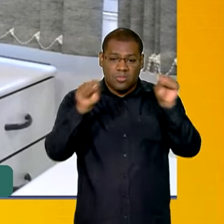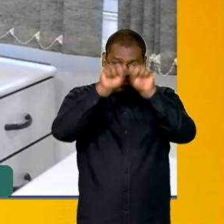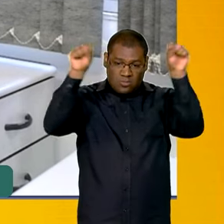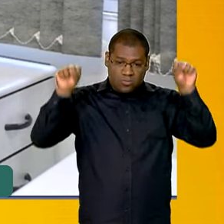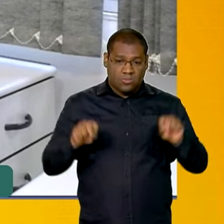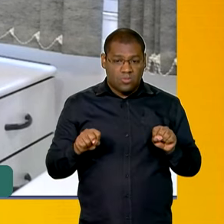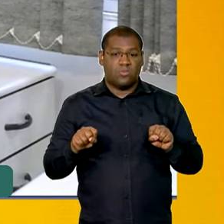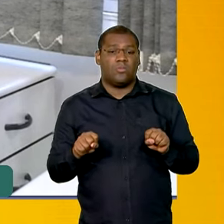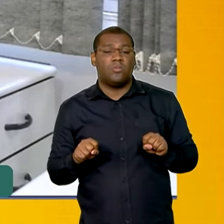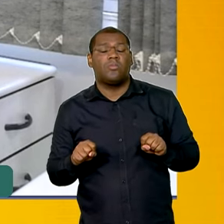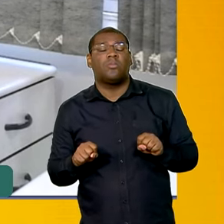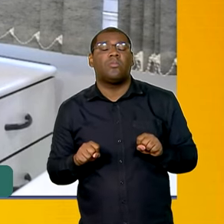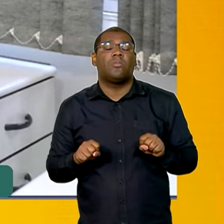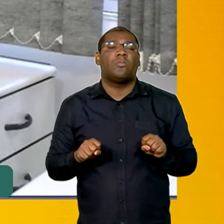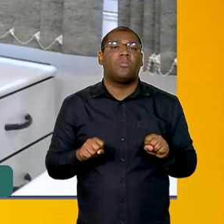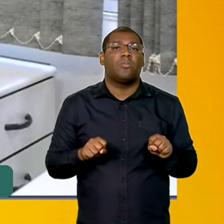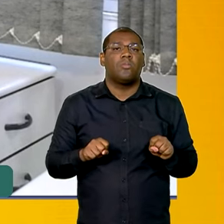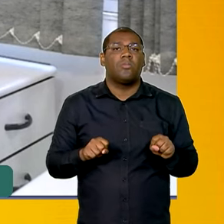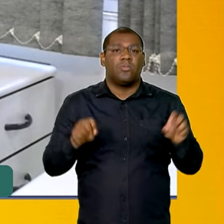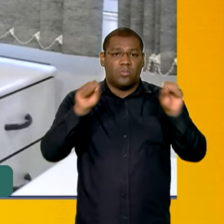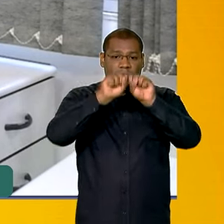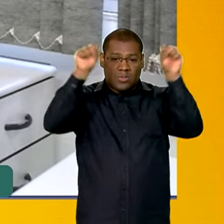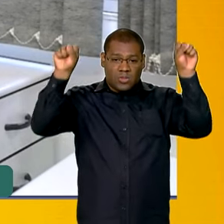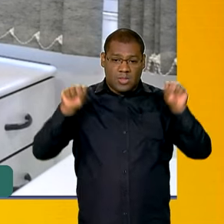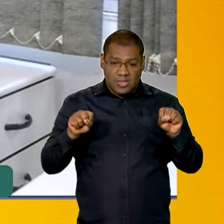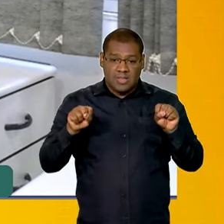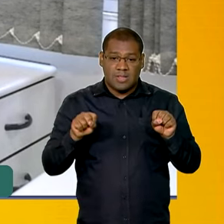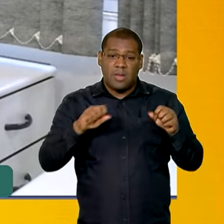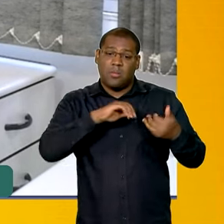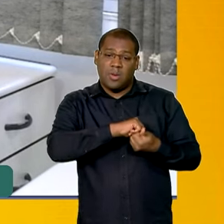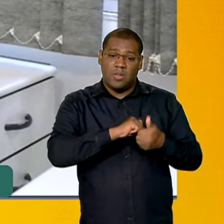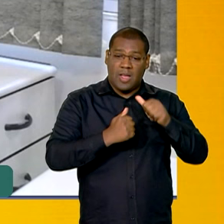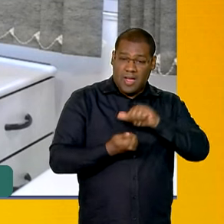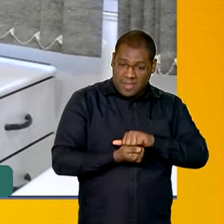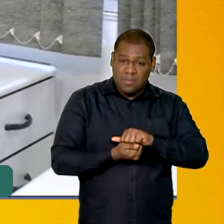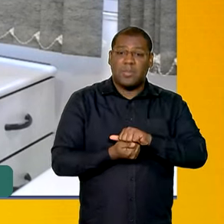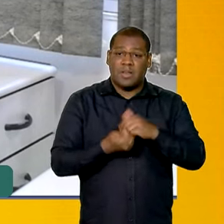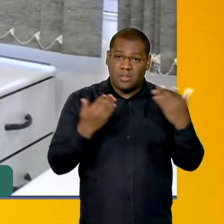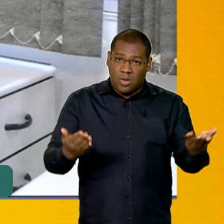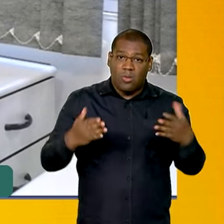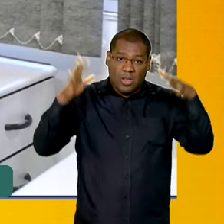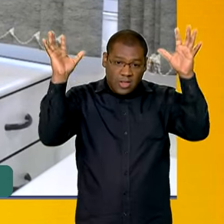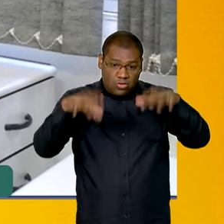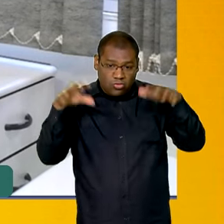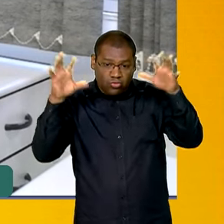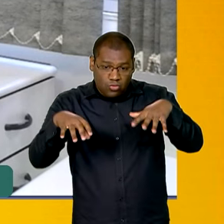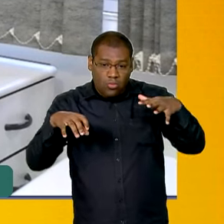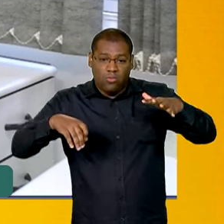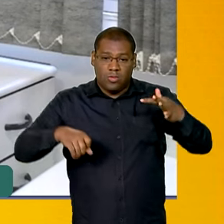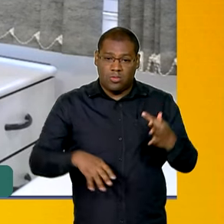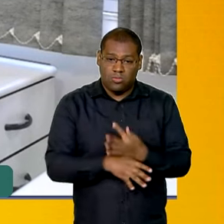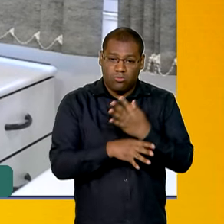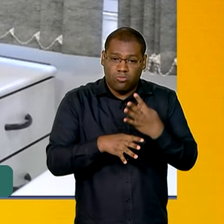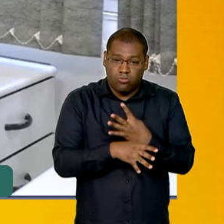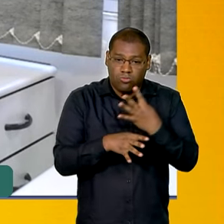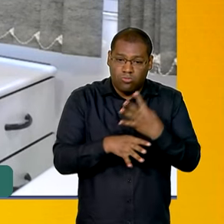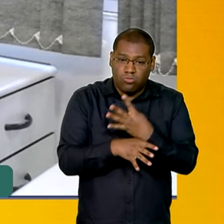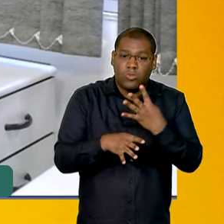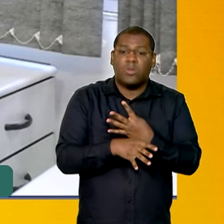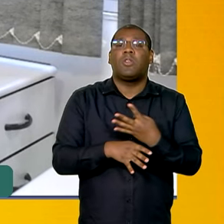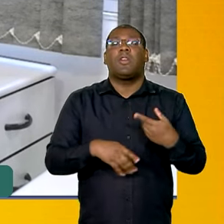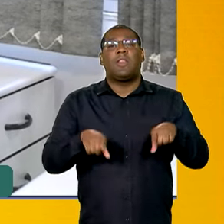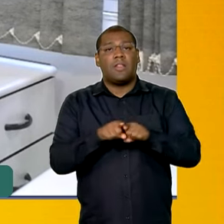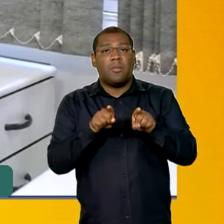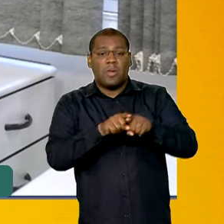projetados para suportar esse volume de chuva atual, entre outras medidas, tanto estruturais de